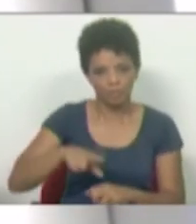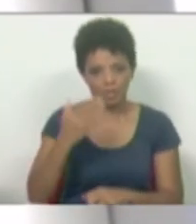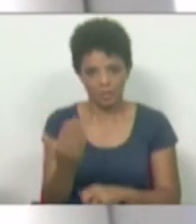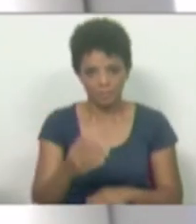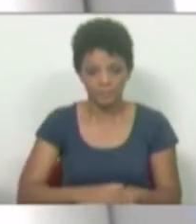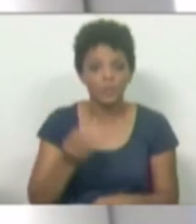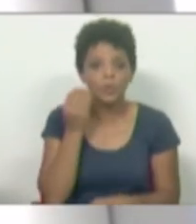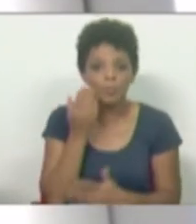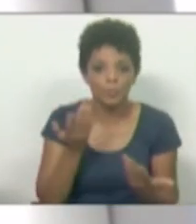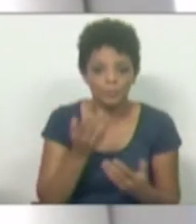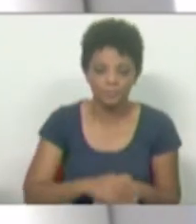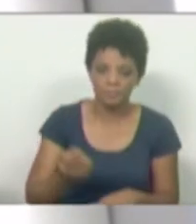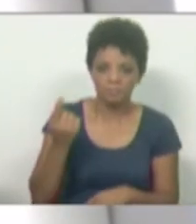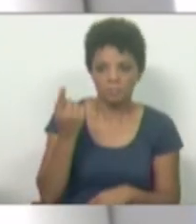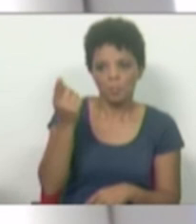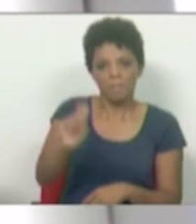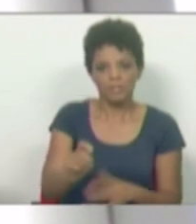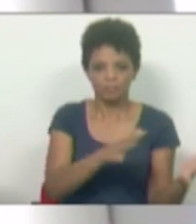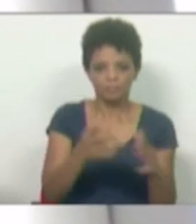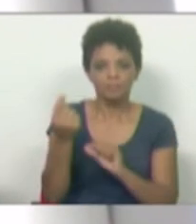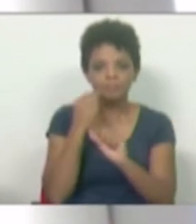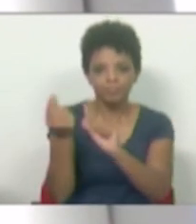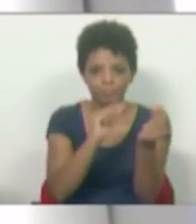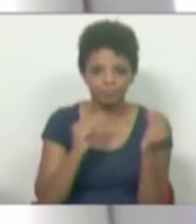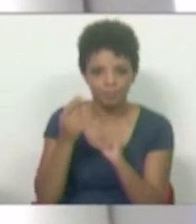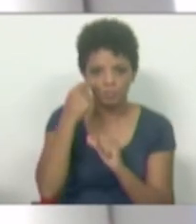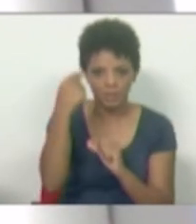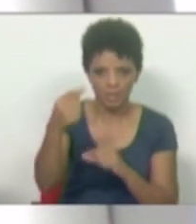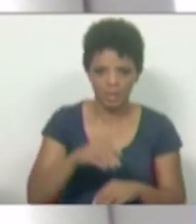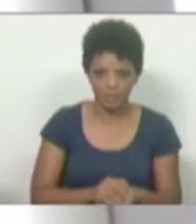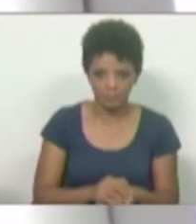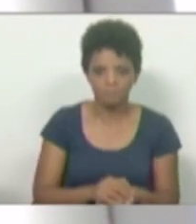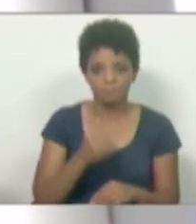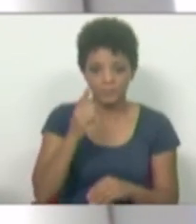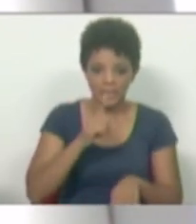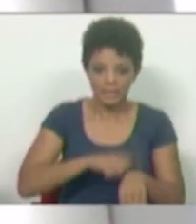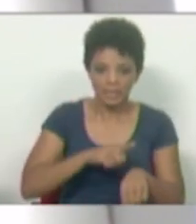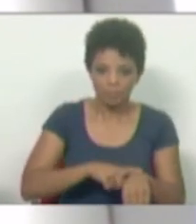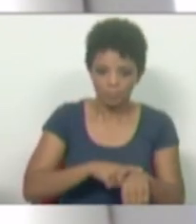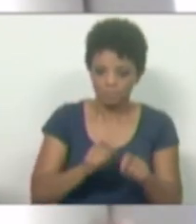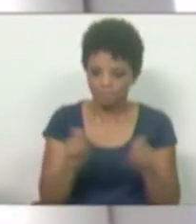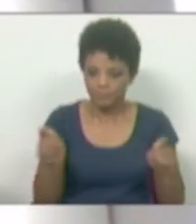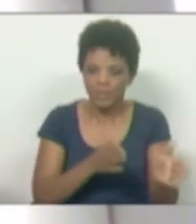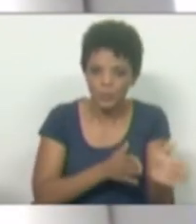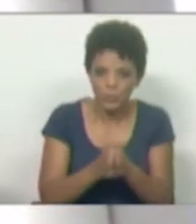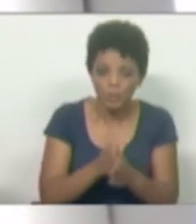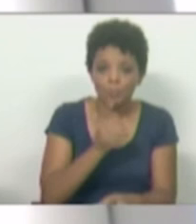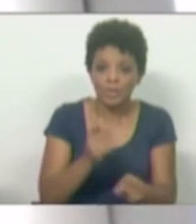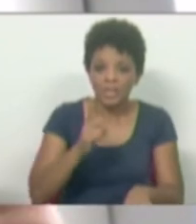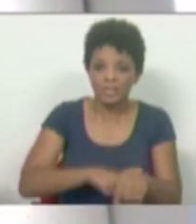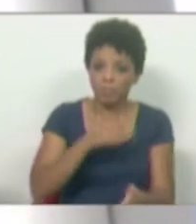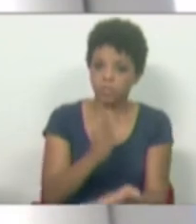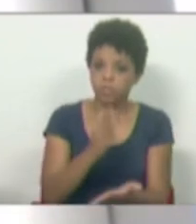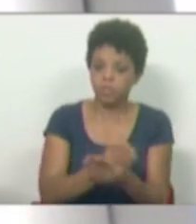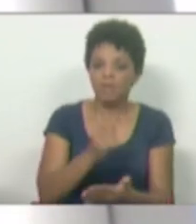Para isso, temos cerca de um mês para o debate na especialidade. Usemos bem esse tempo, porque temos pouco tempo para